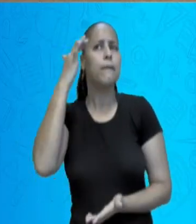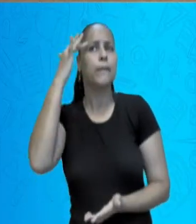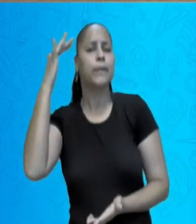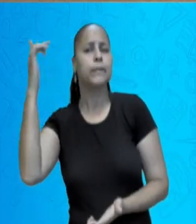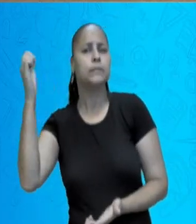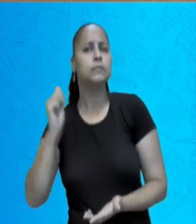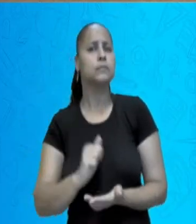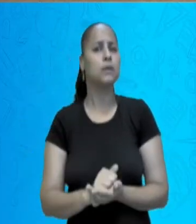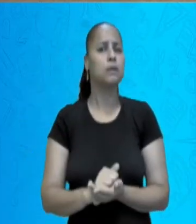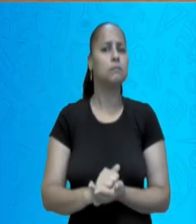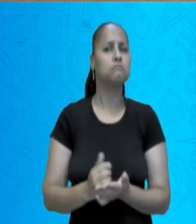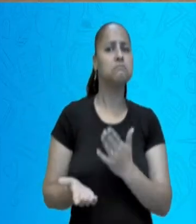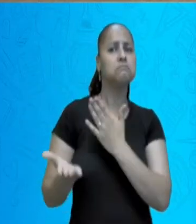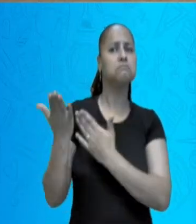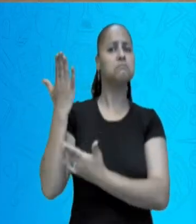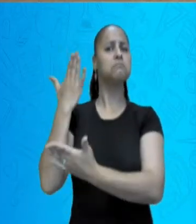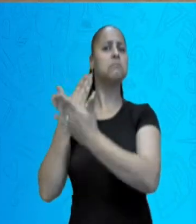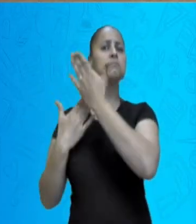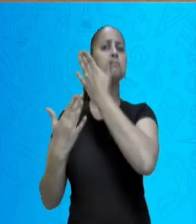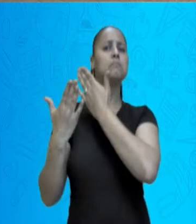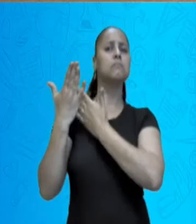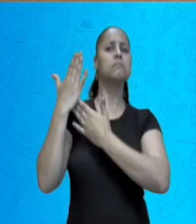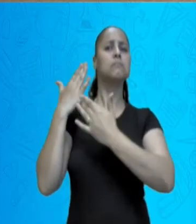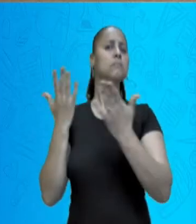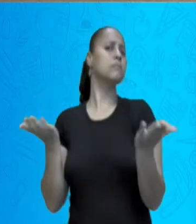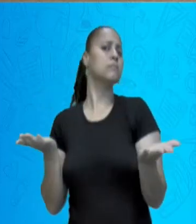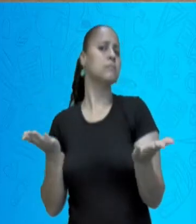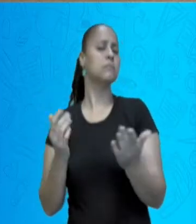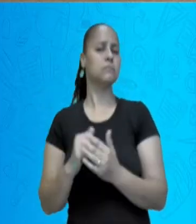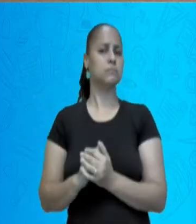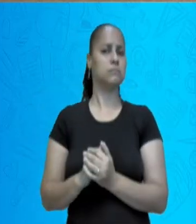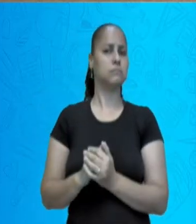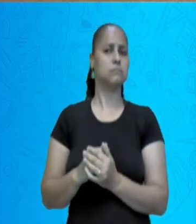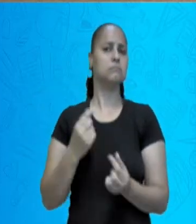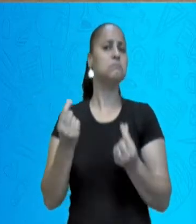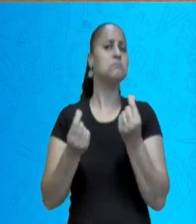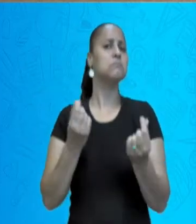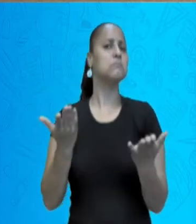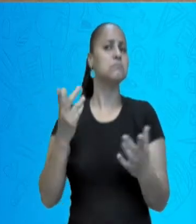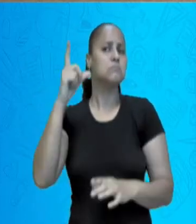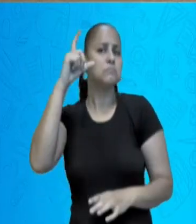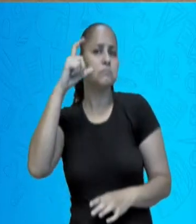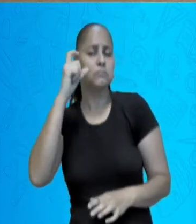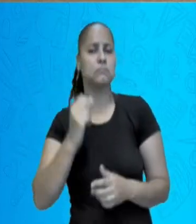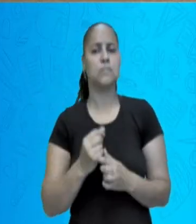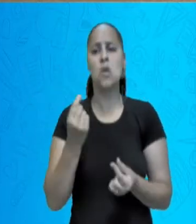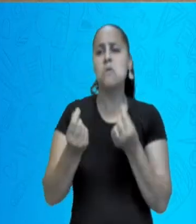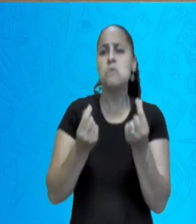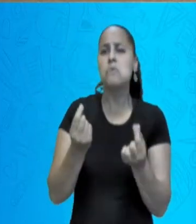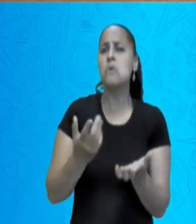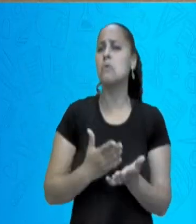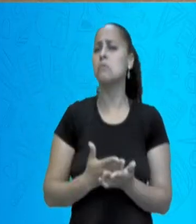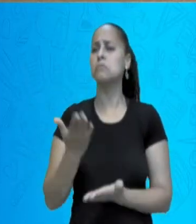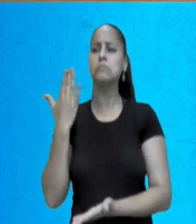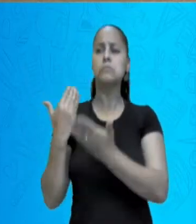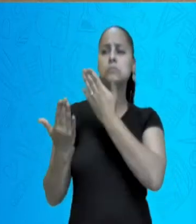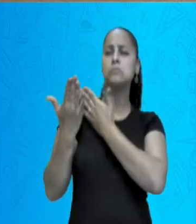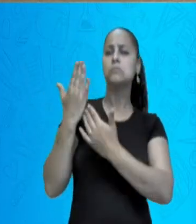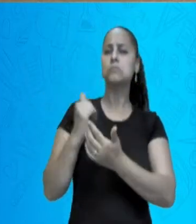já parou para poder imaginar como que era há anos atrás? Como que era isso no início?